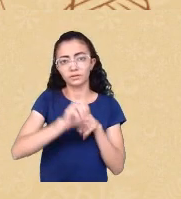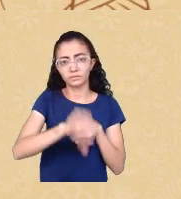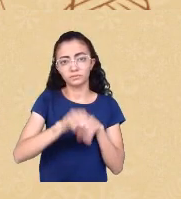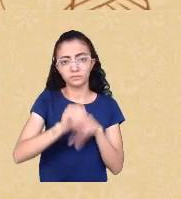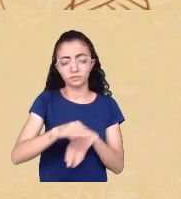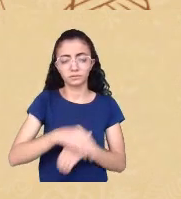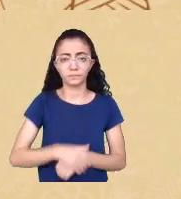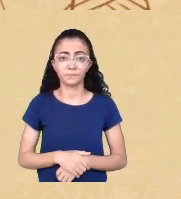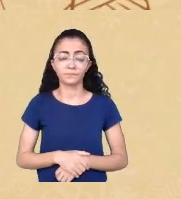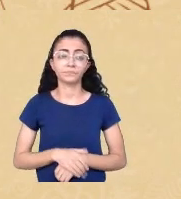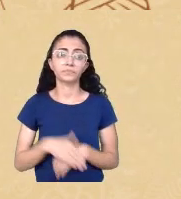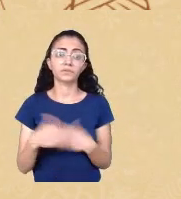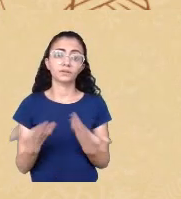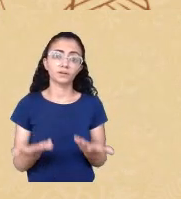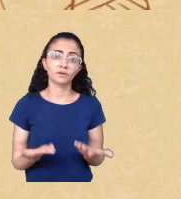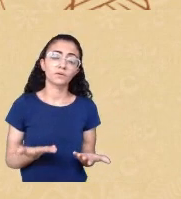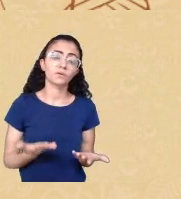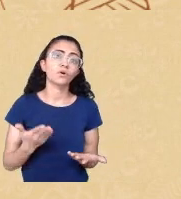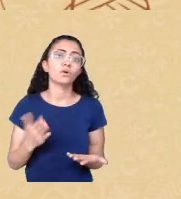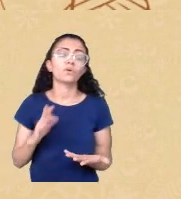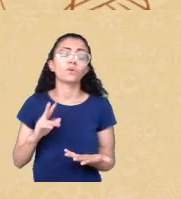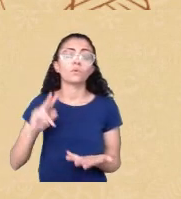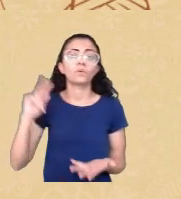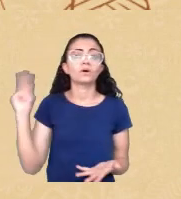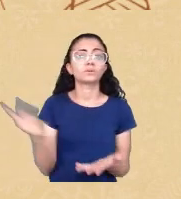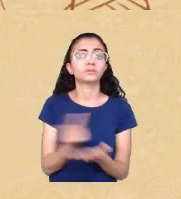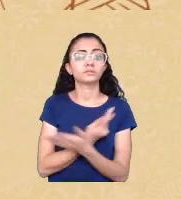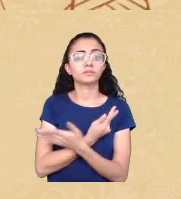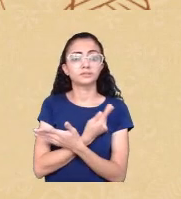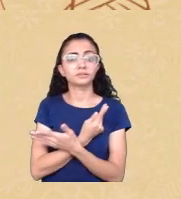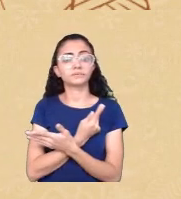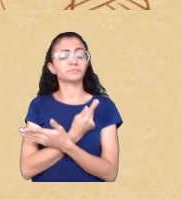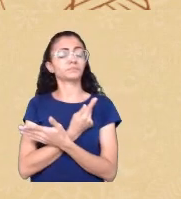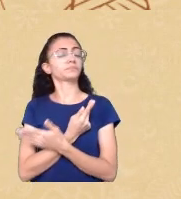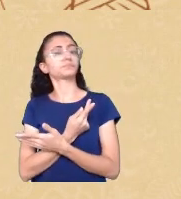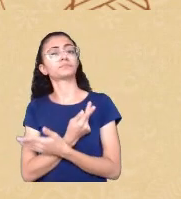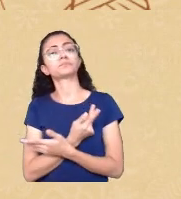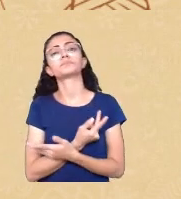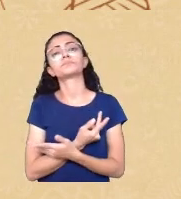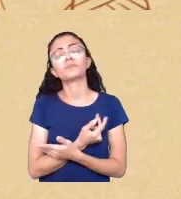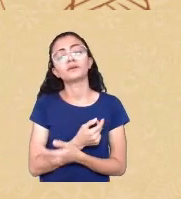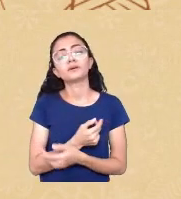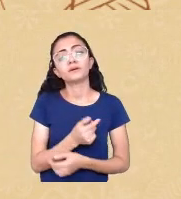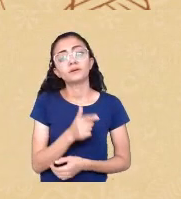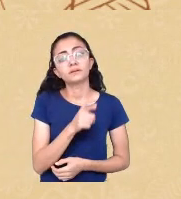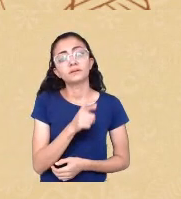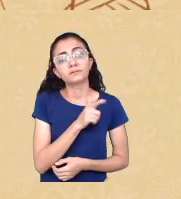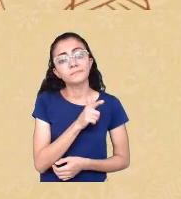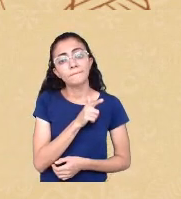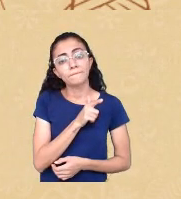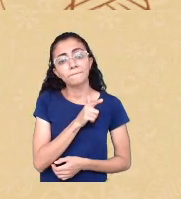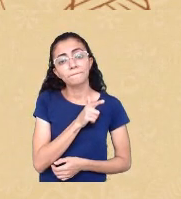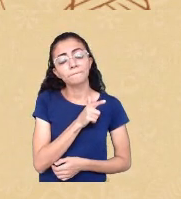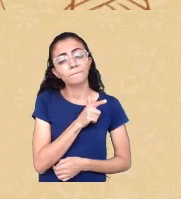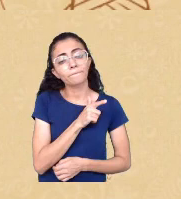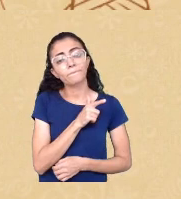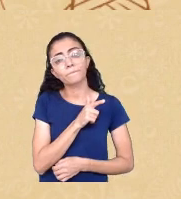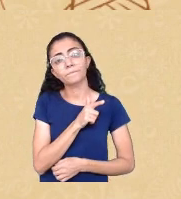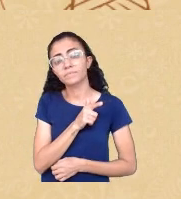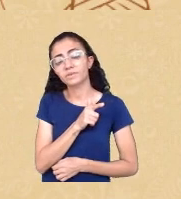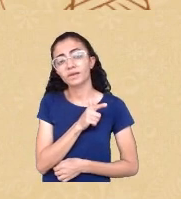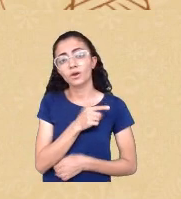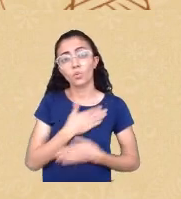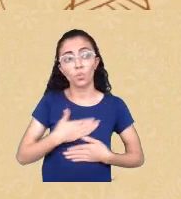do neopentecostalismo o que que tem acontecido a um prazer de eleger as